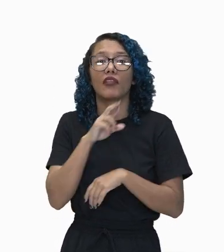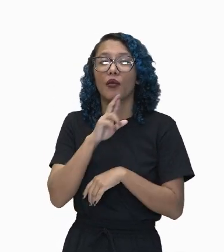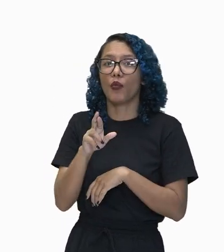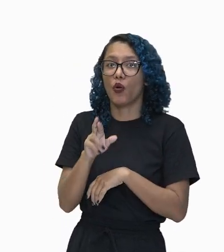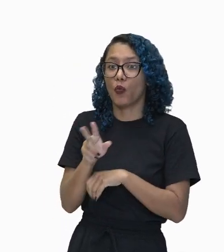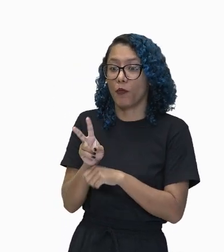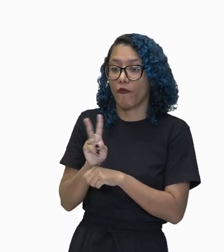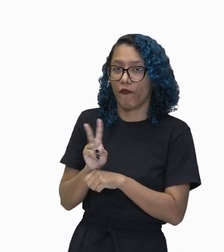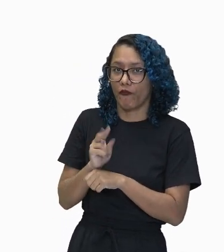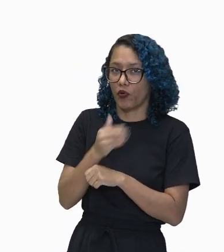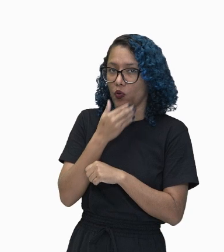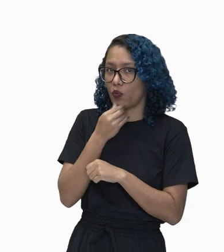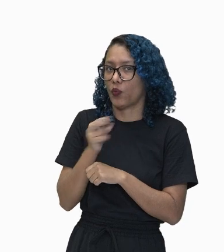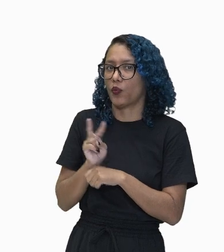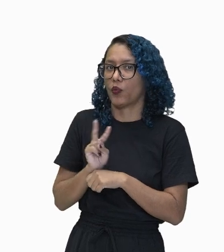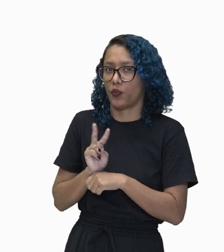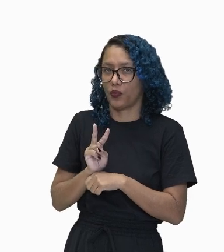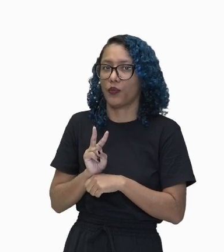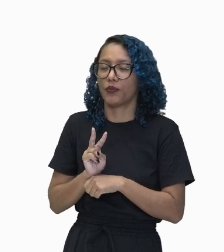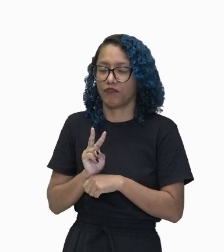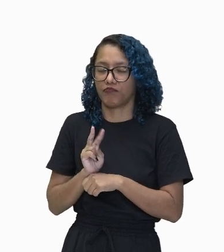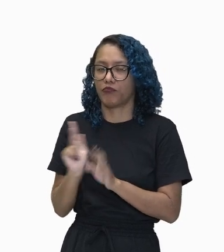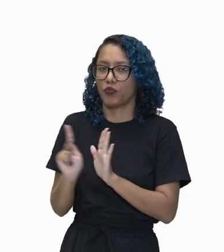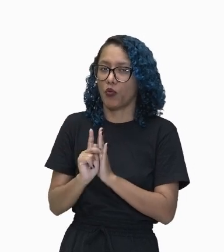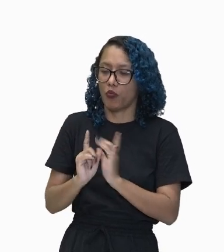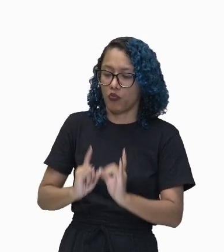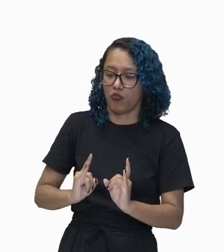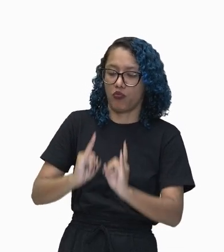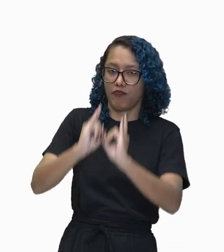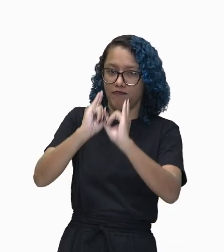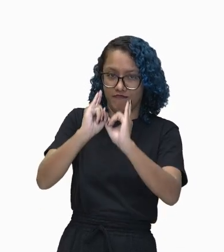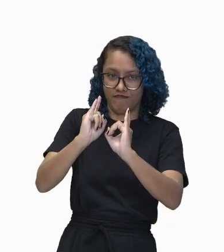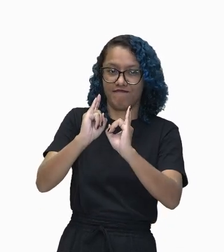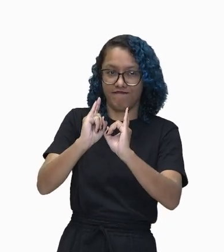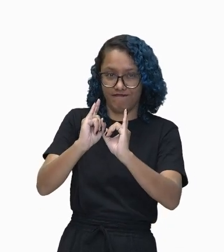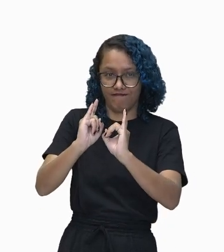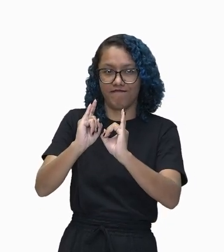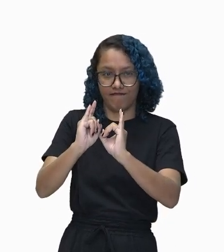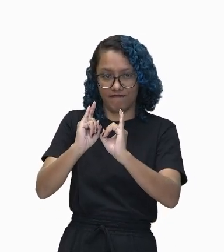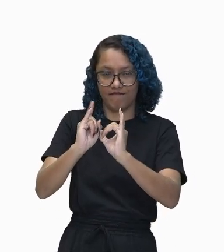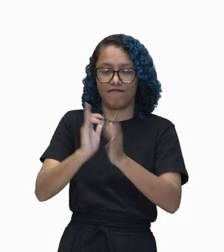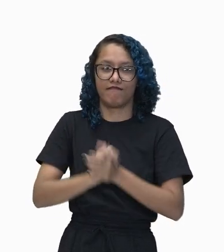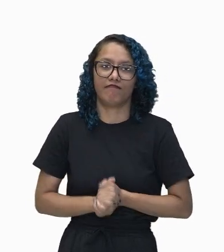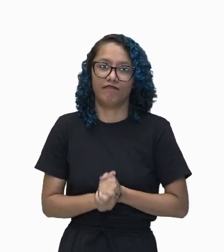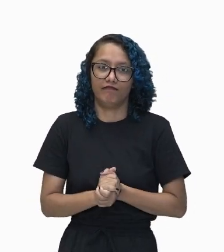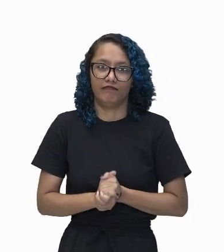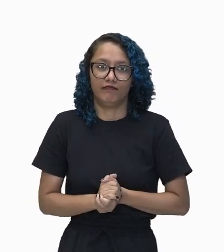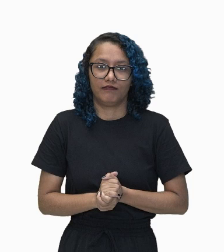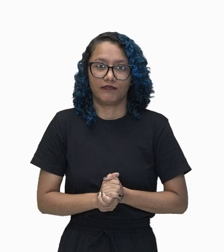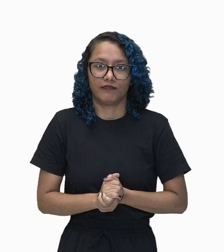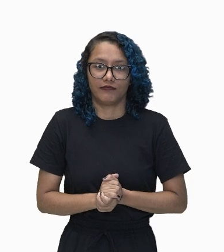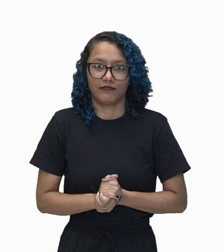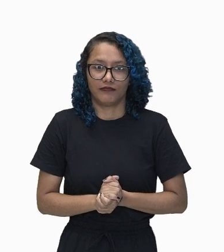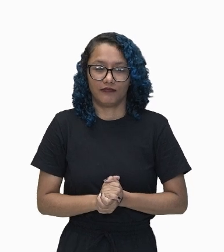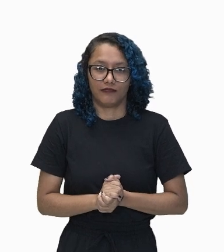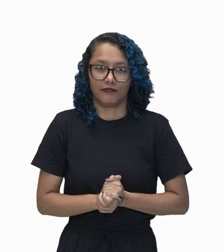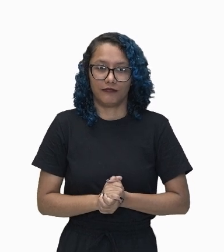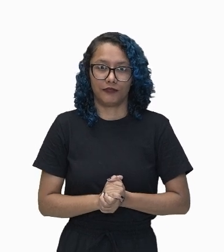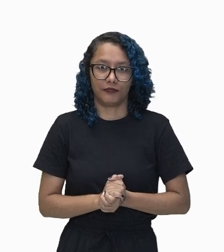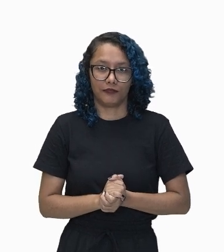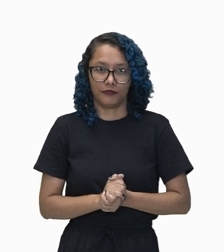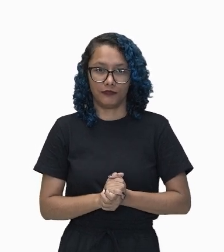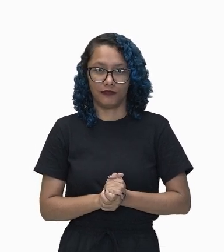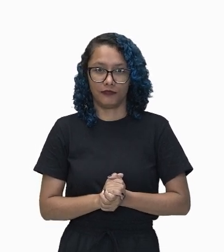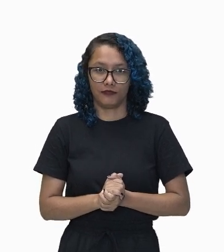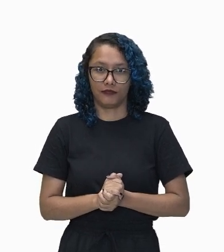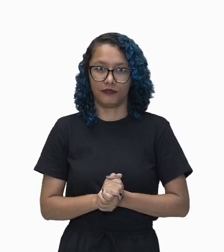porteiro do prédio. Porteiro do edifício. Olha aí. O porteiro do edifício. Tá aí o